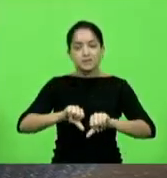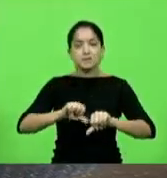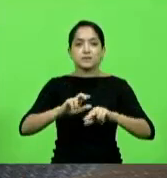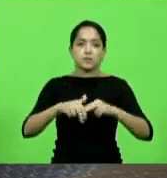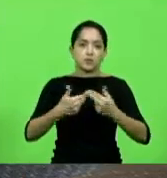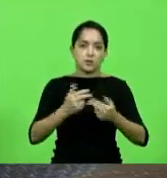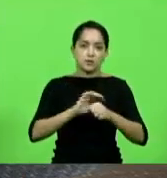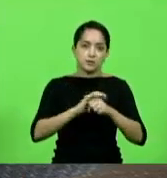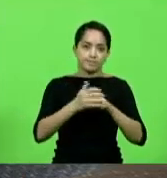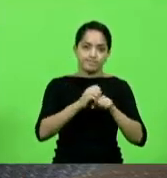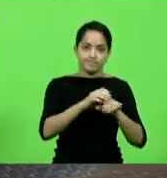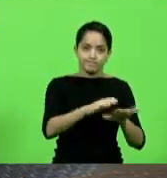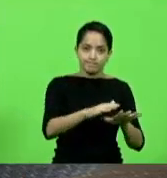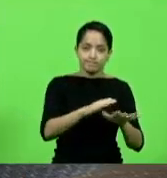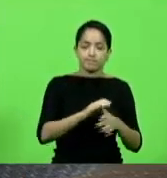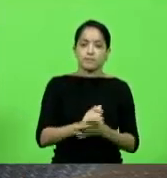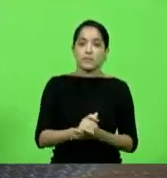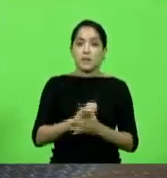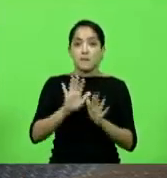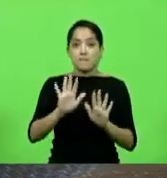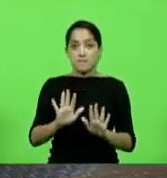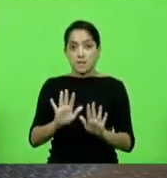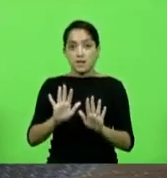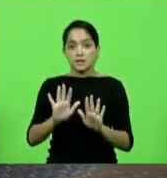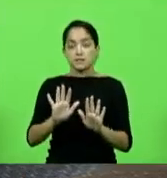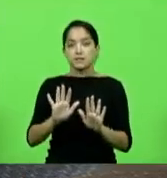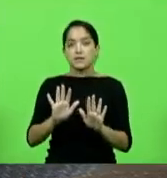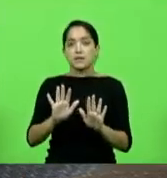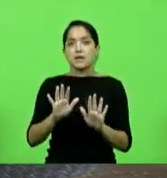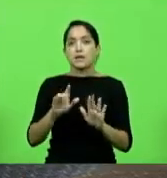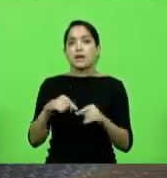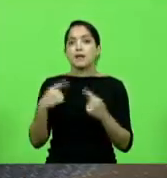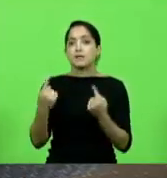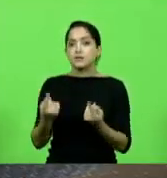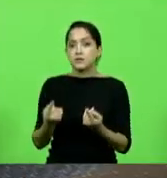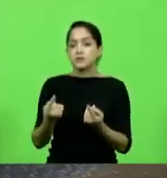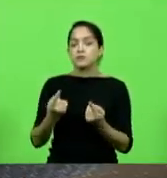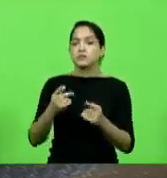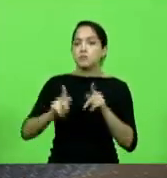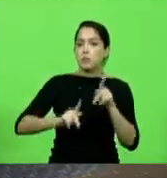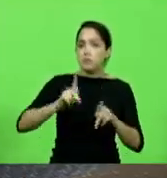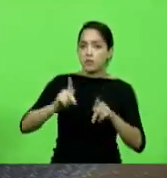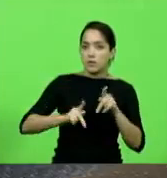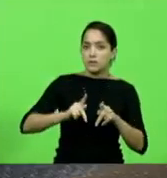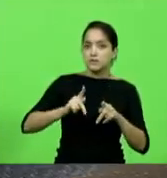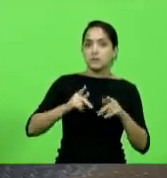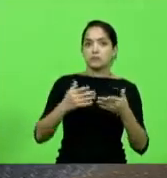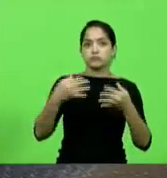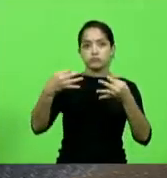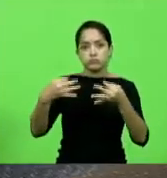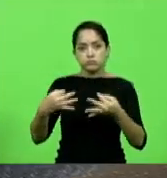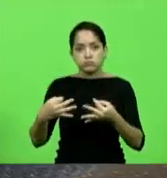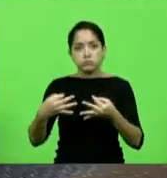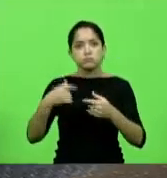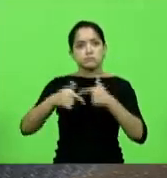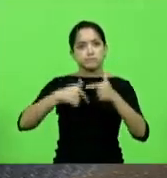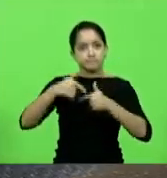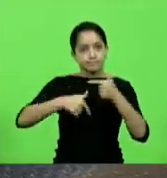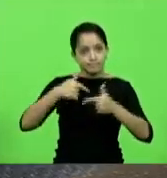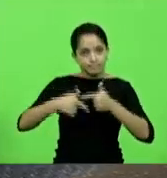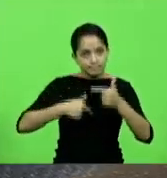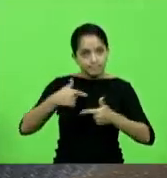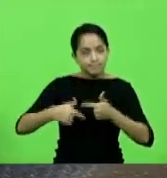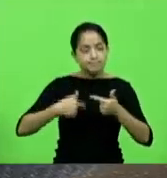pandemia mas além disso nós temos um povo ordeiro trabalhador e empreendedor